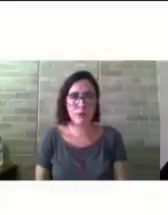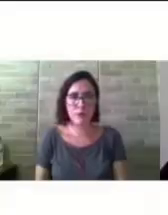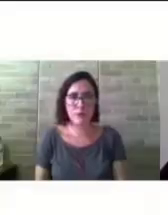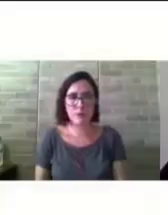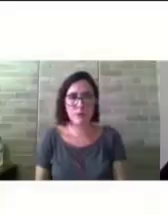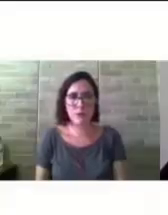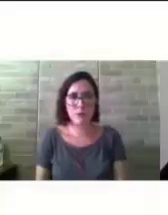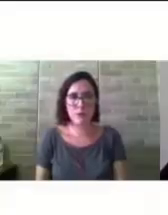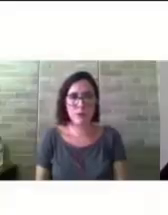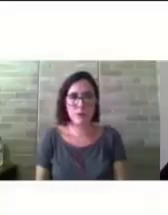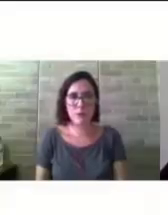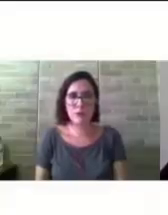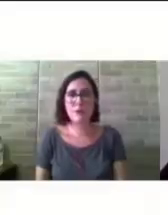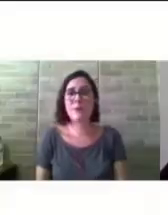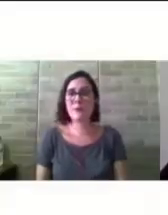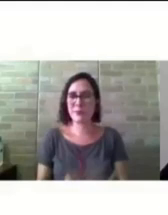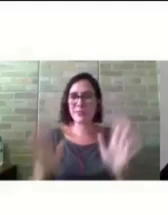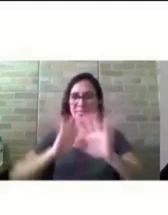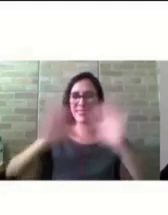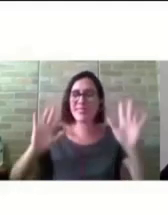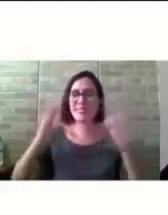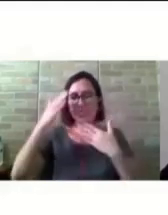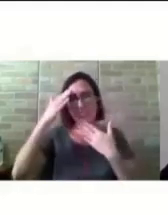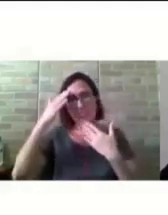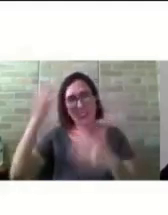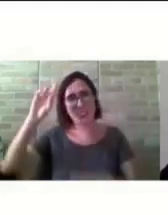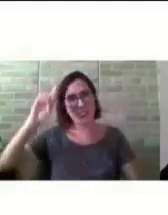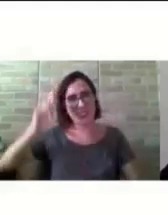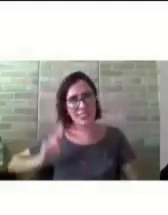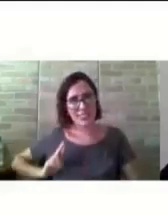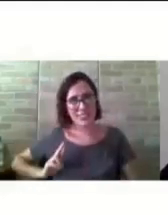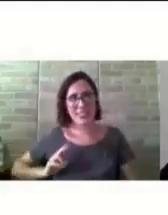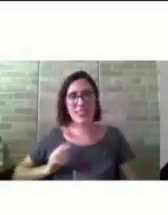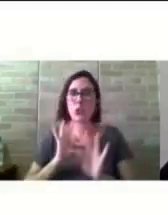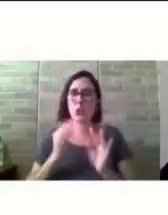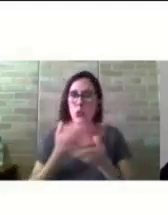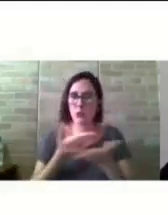Olá, muito obrigada, Regiane. Muito obrigada a todos.